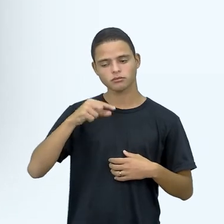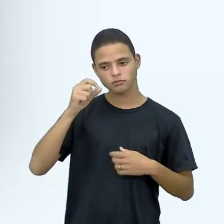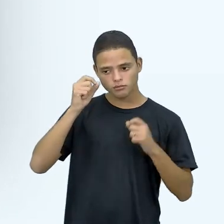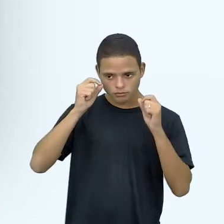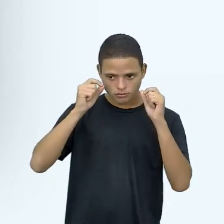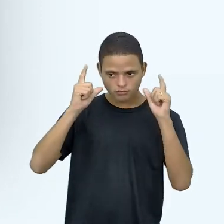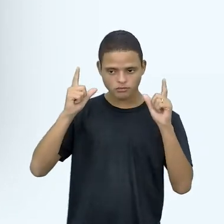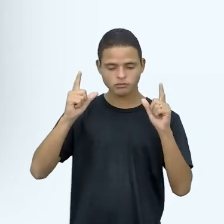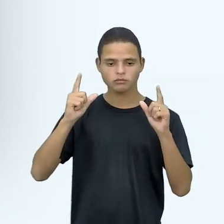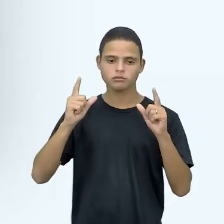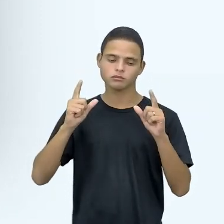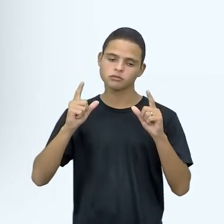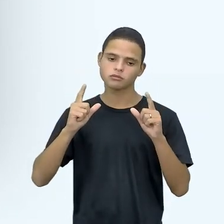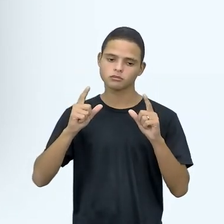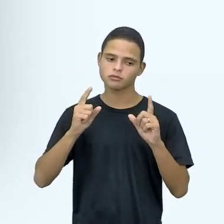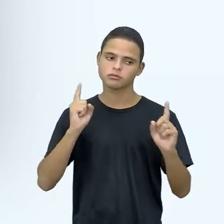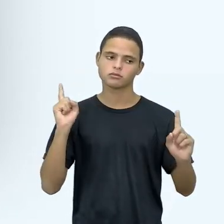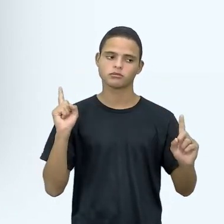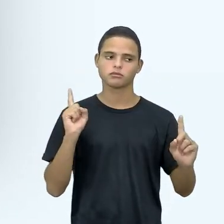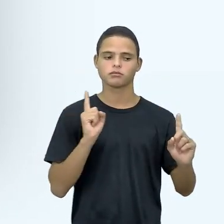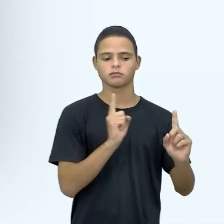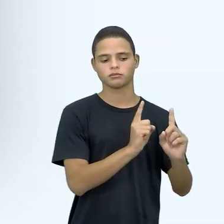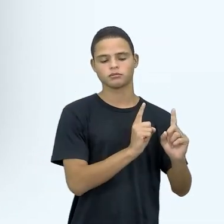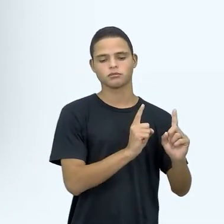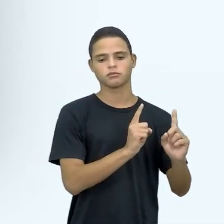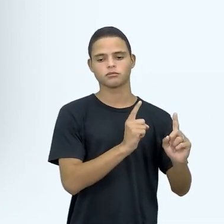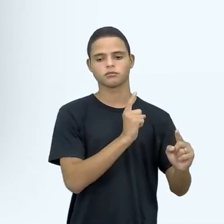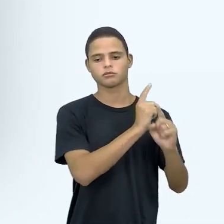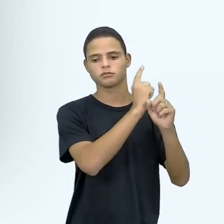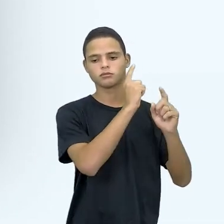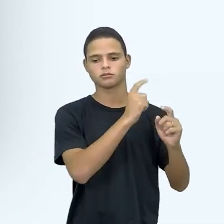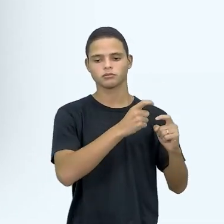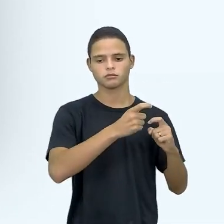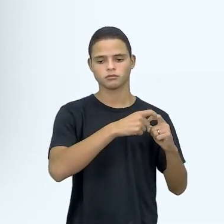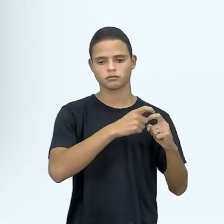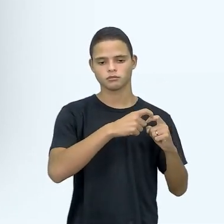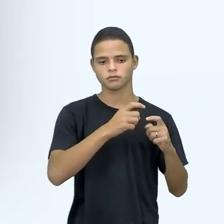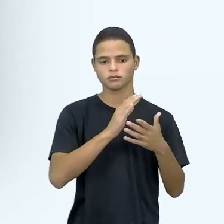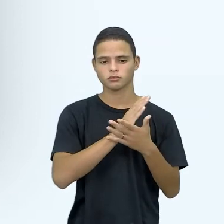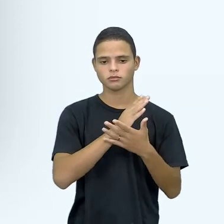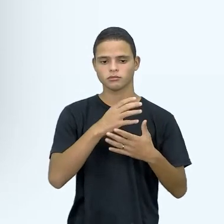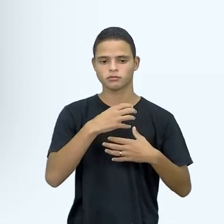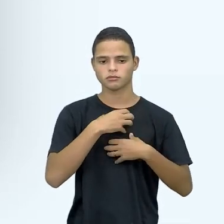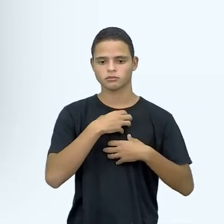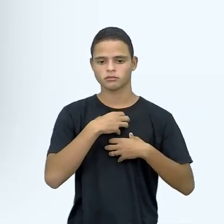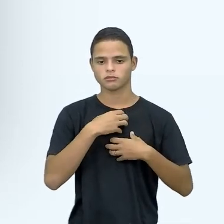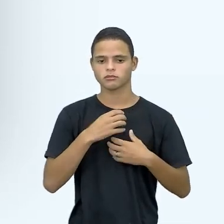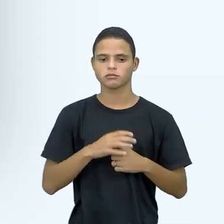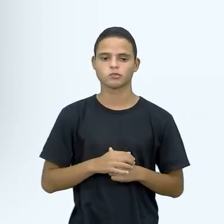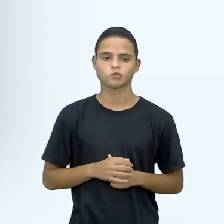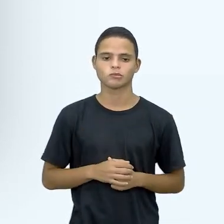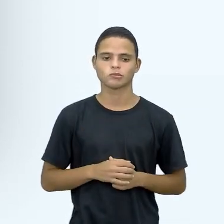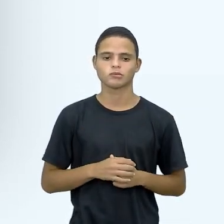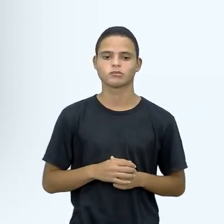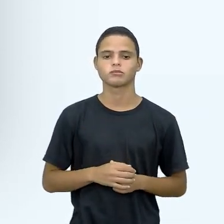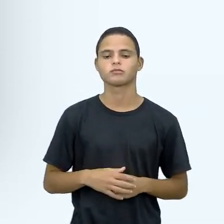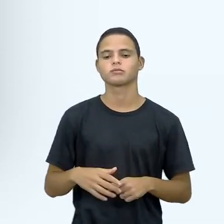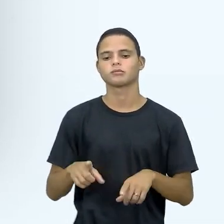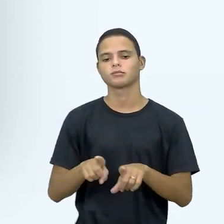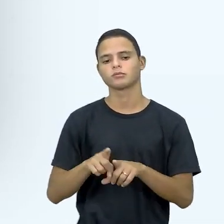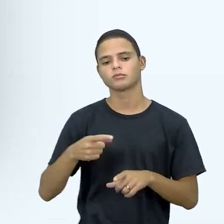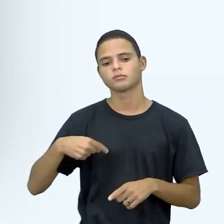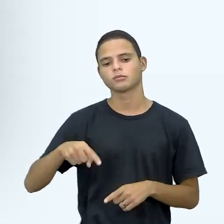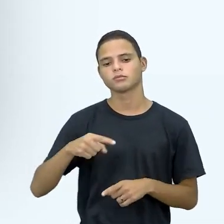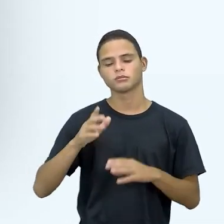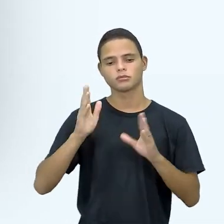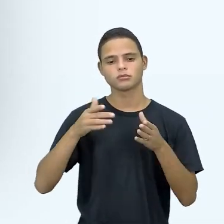atento, né, justamente para ir ao médico nessas pequenas perturbações e nesses pequenos sinais. E aí também a gente já